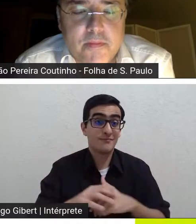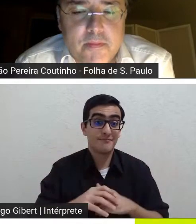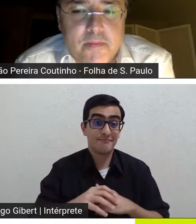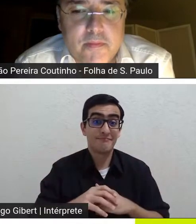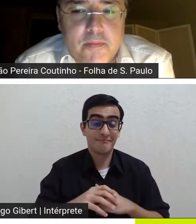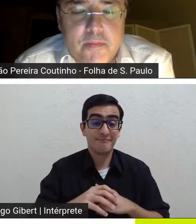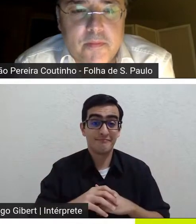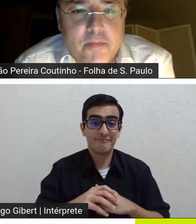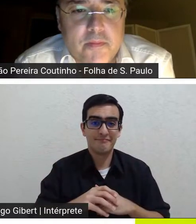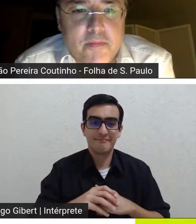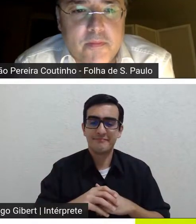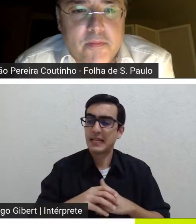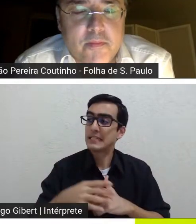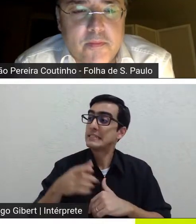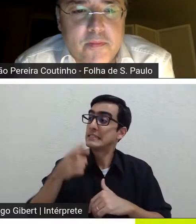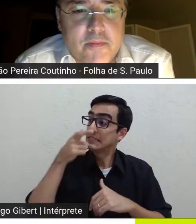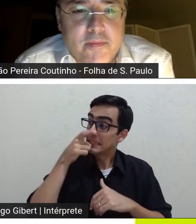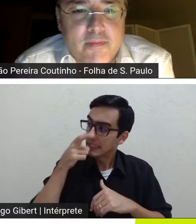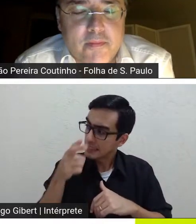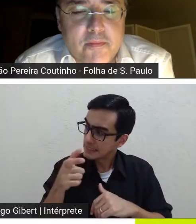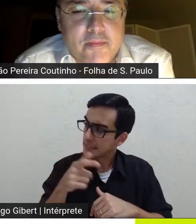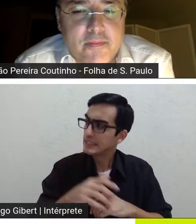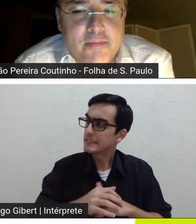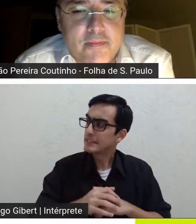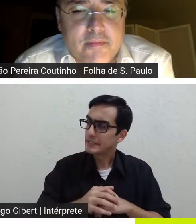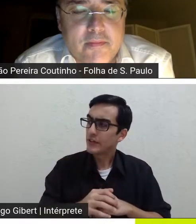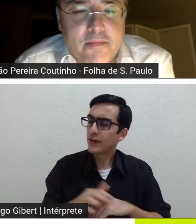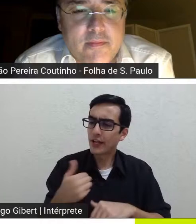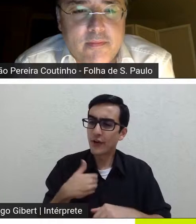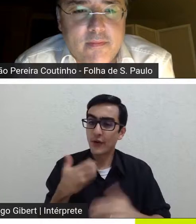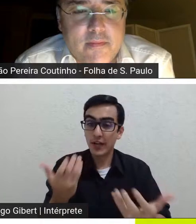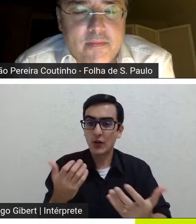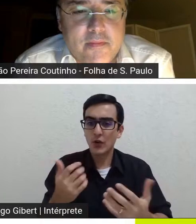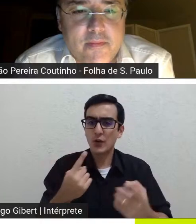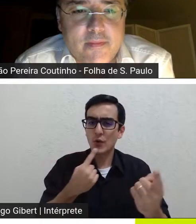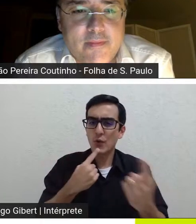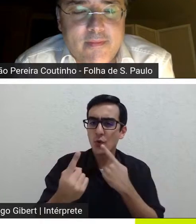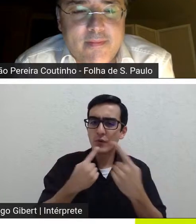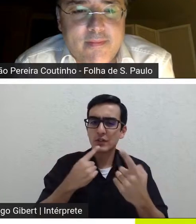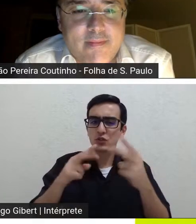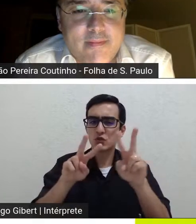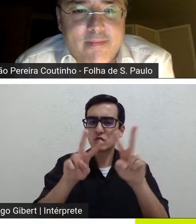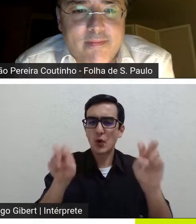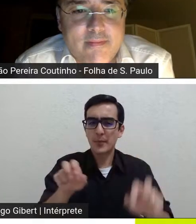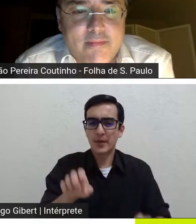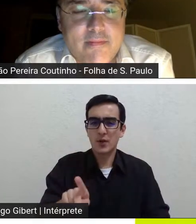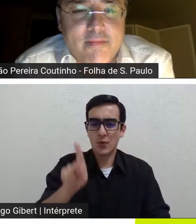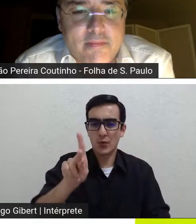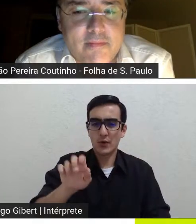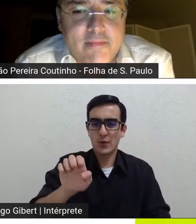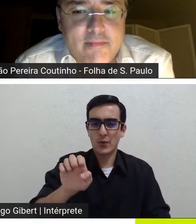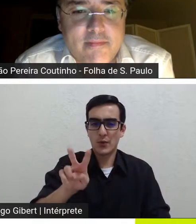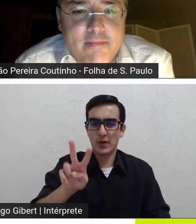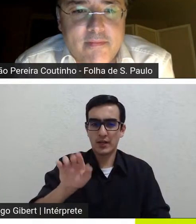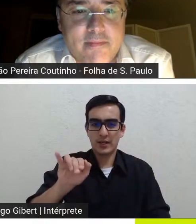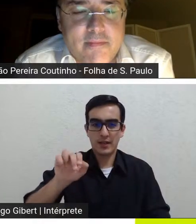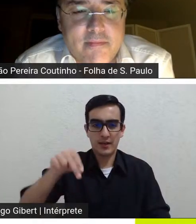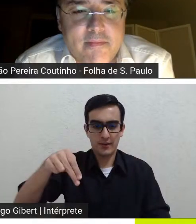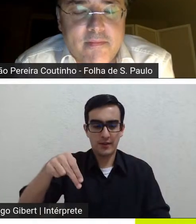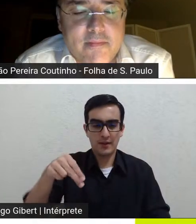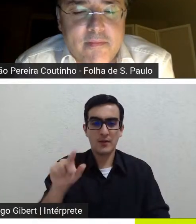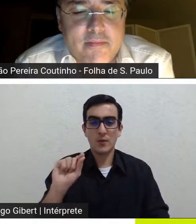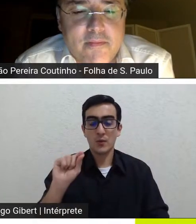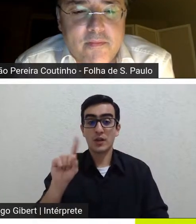é interessante porque eu ia queria conversar com vocês também sobre o Kevin né o personagem que é o